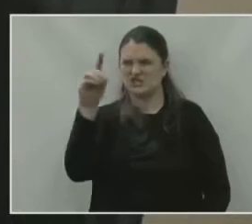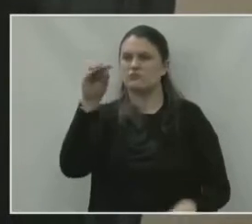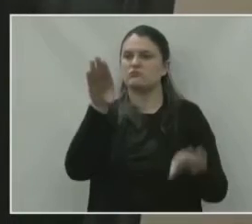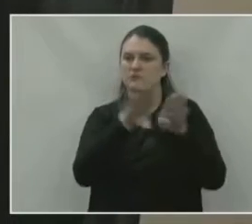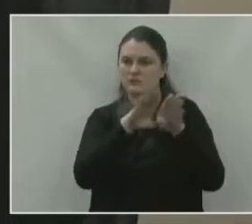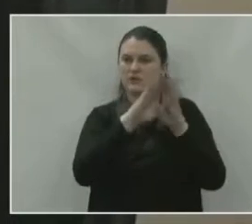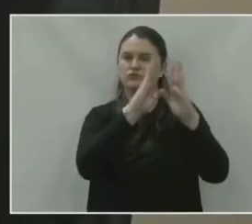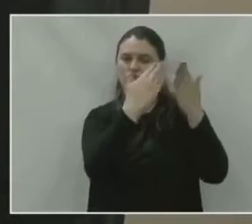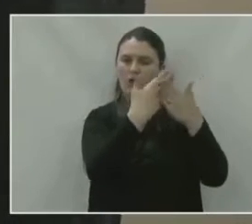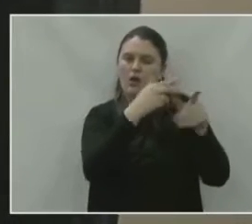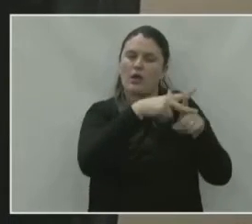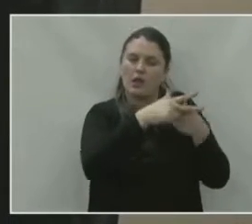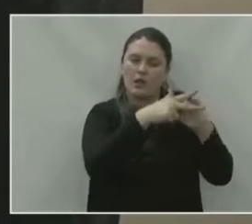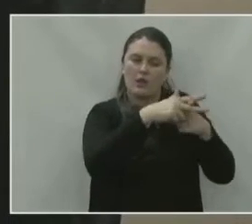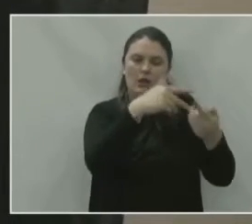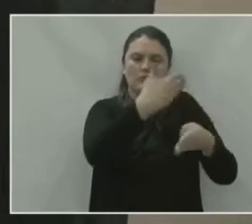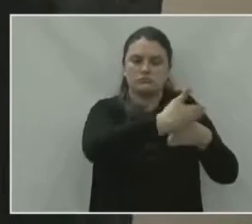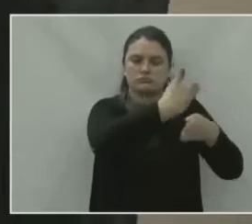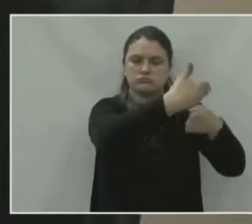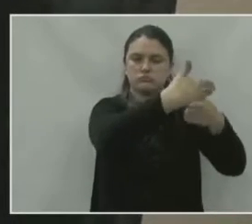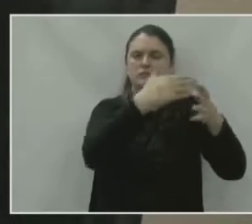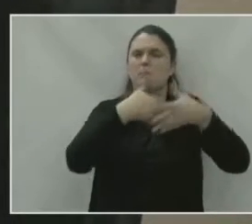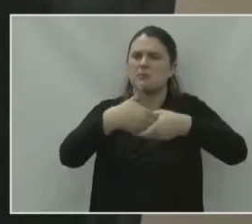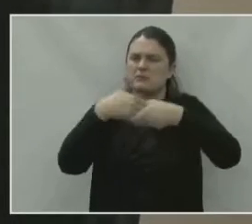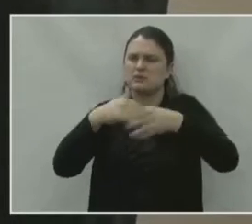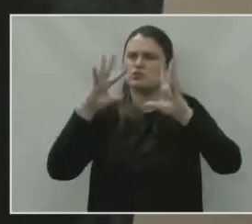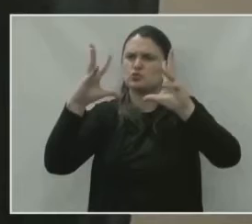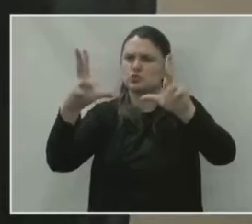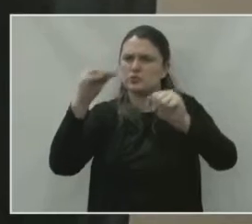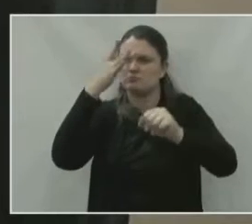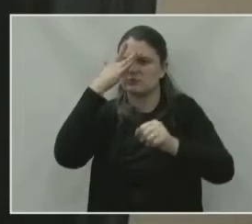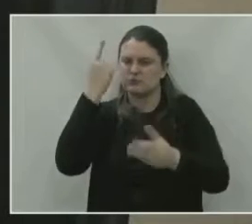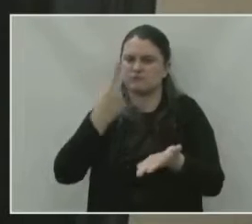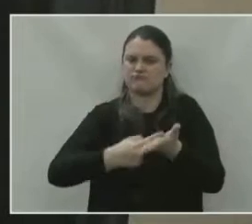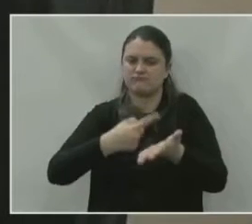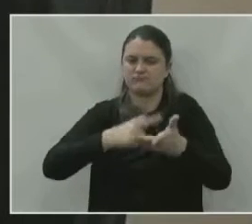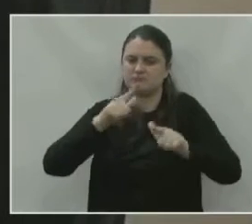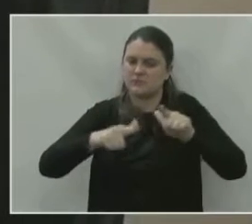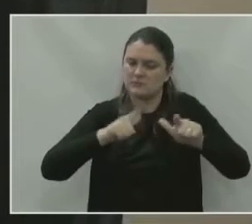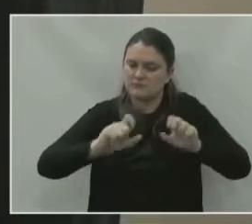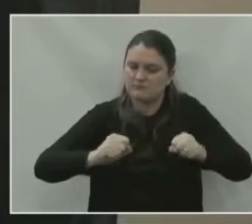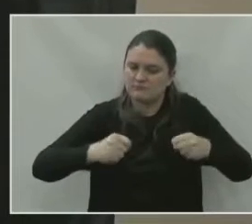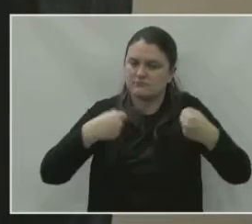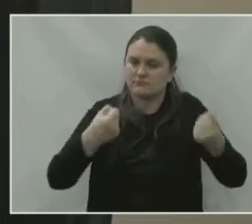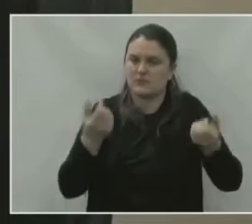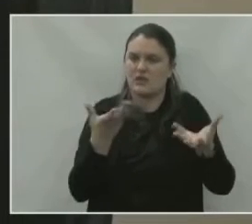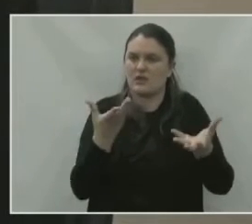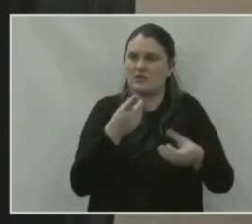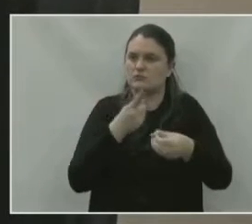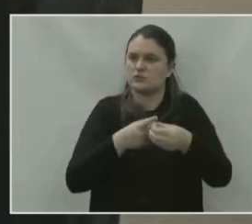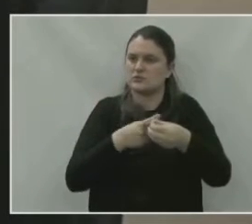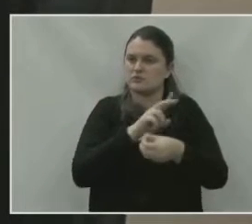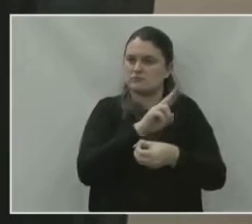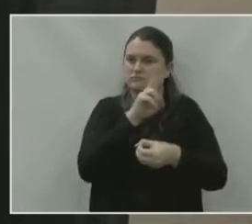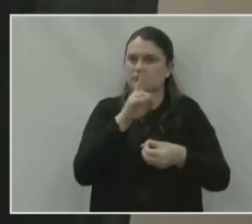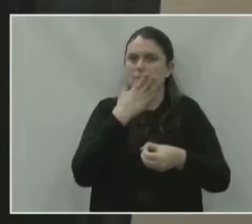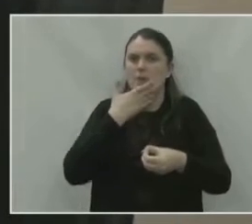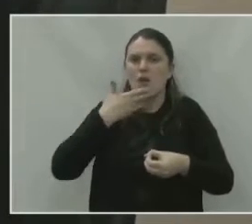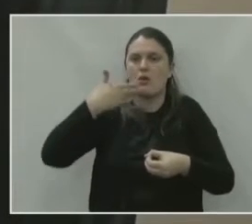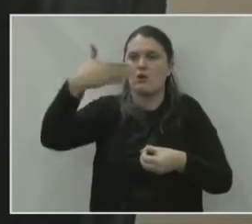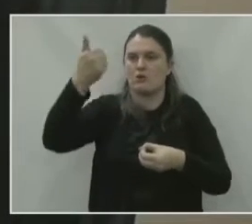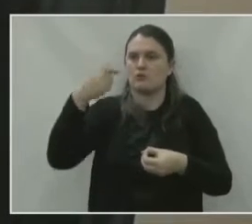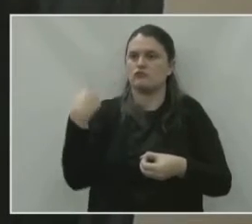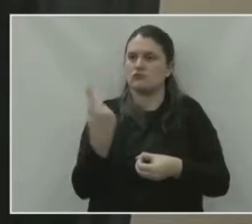concluídas, com certeza. Parabenizar a todos que se dedicam para a União da Vitória, para a União da Vitória melhor. Quando a gente faz, quando a gente fala,